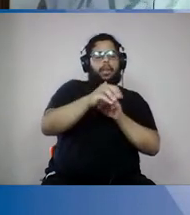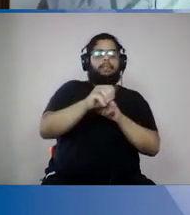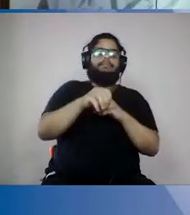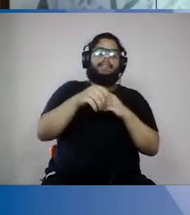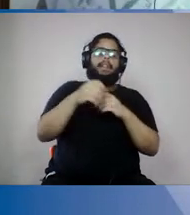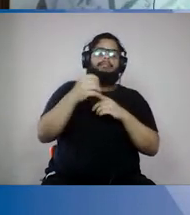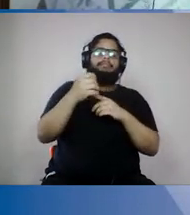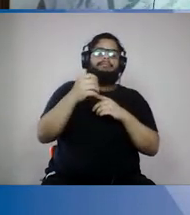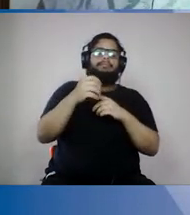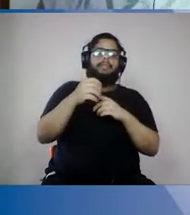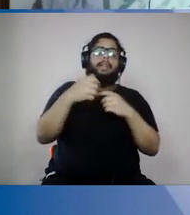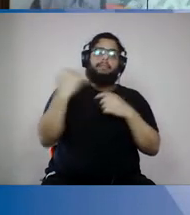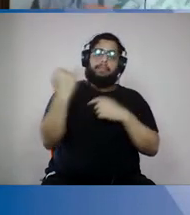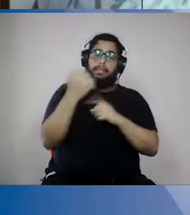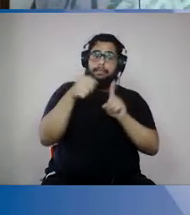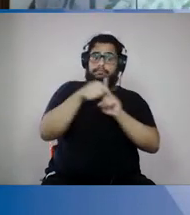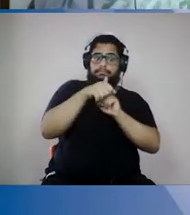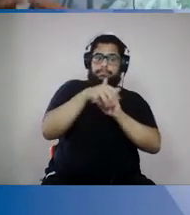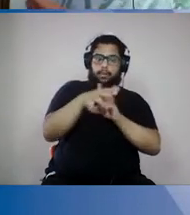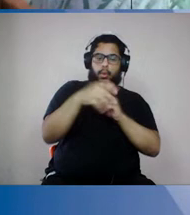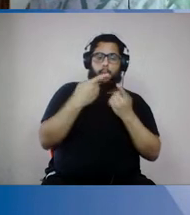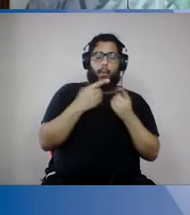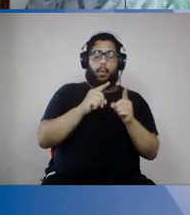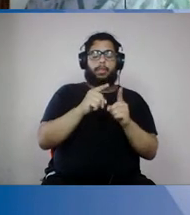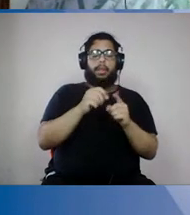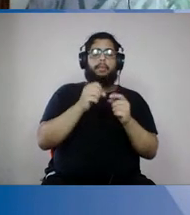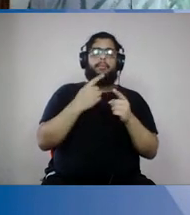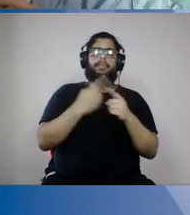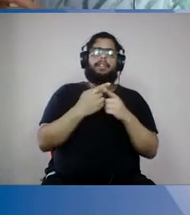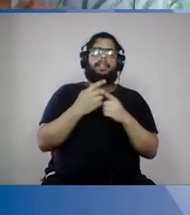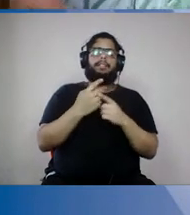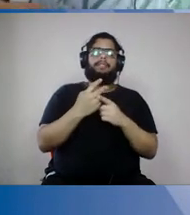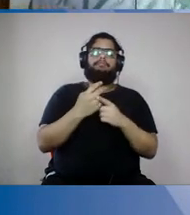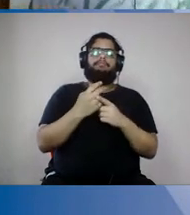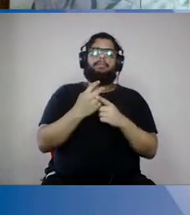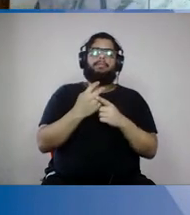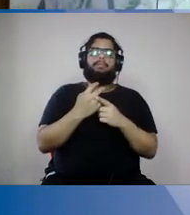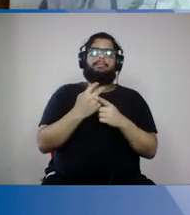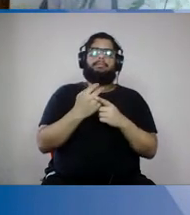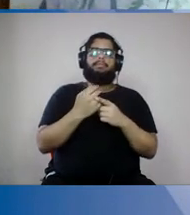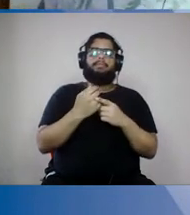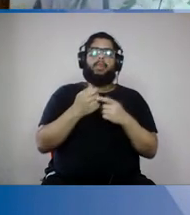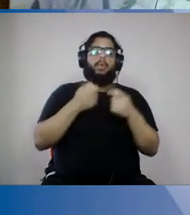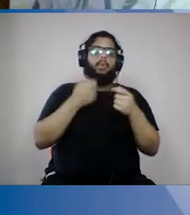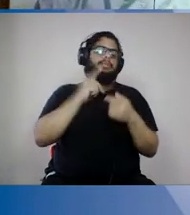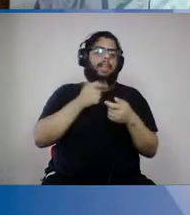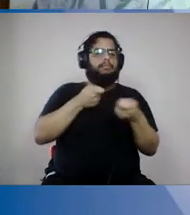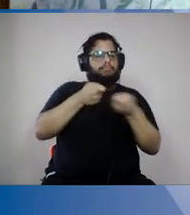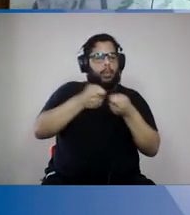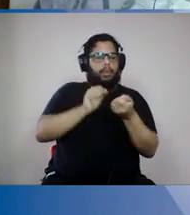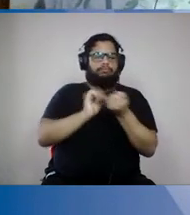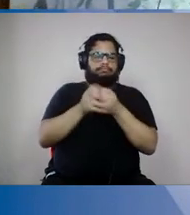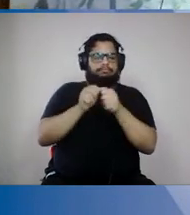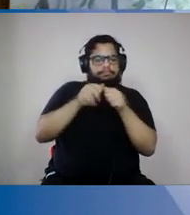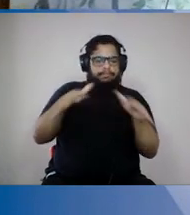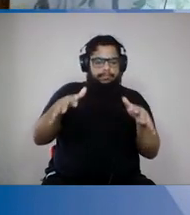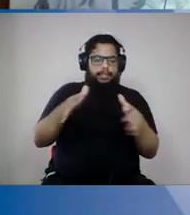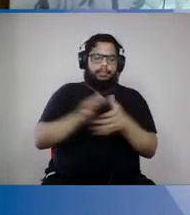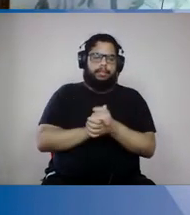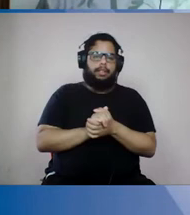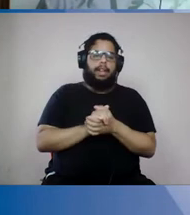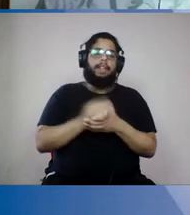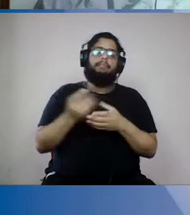possibilidade de controle da pandemia, e se não temos possibilidade de controle da pandemia, não temos possibilidade de flexibilização de atividades, né,